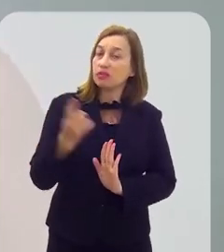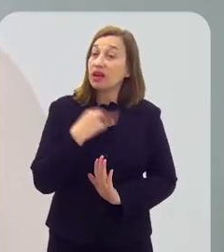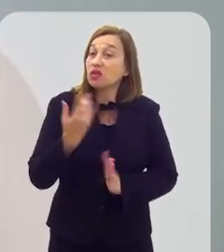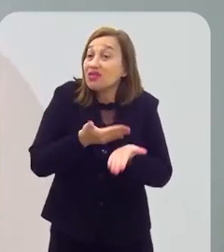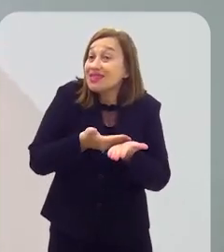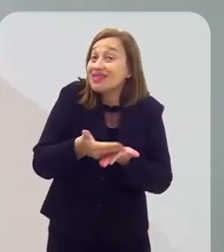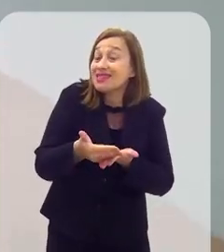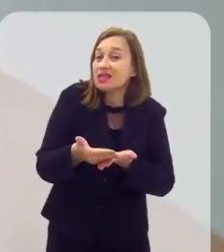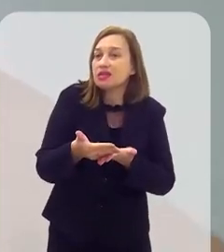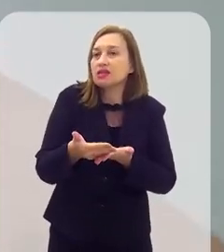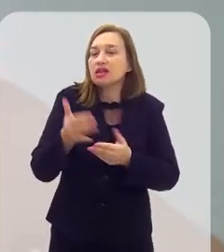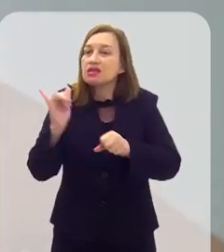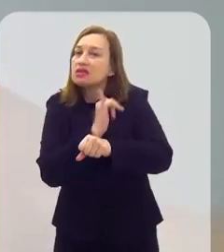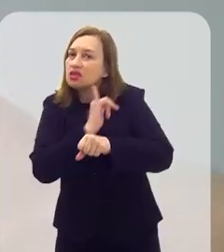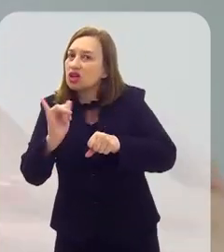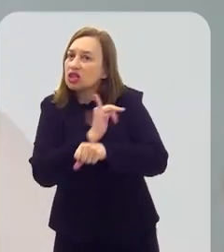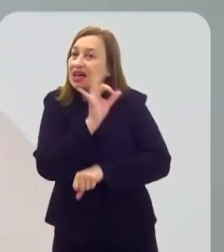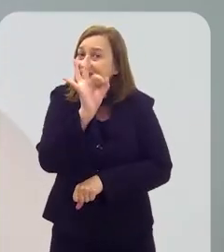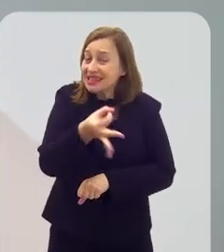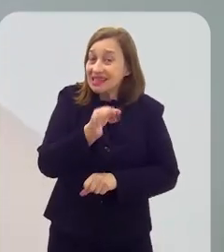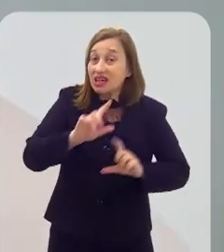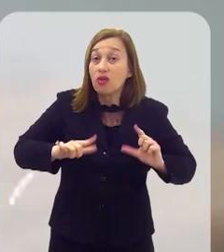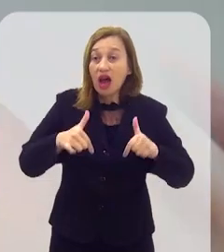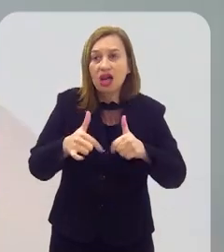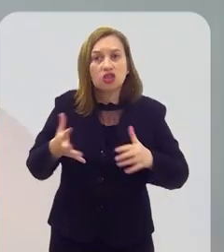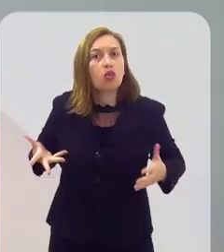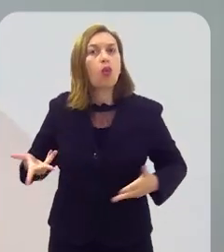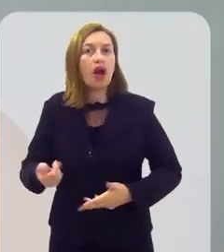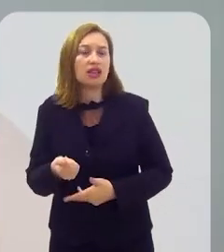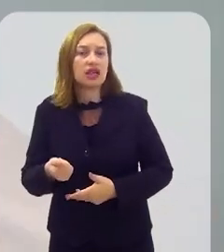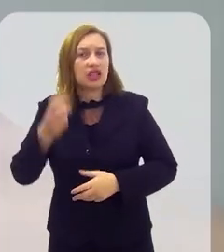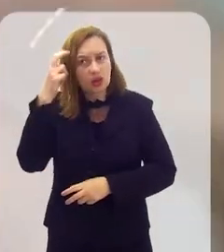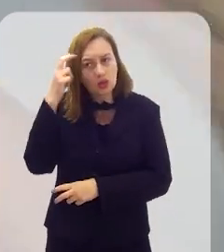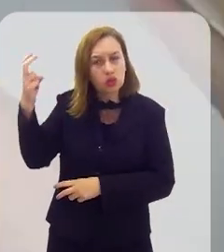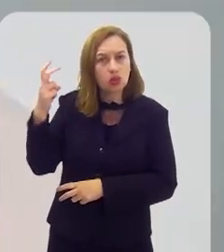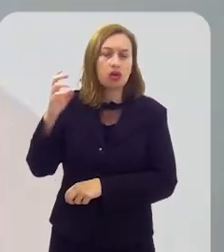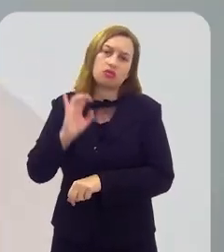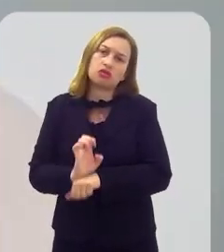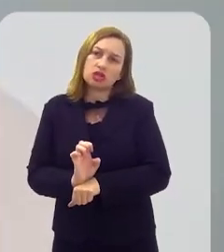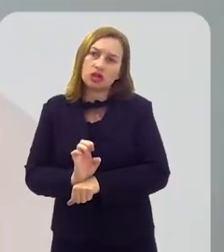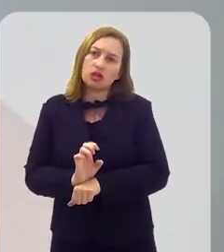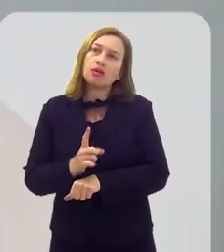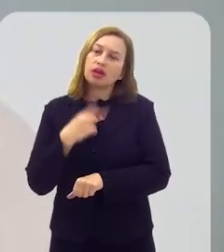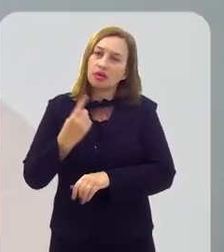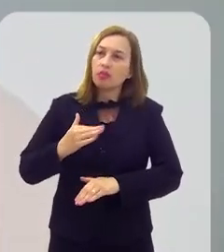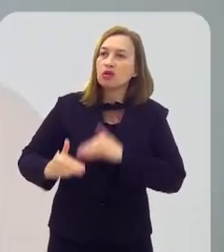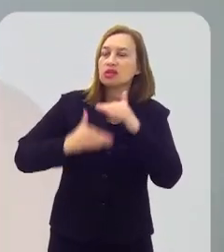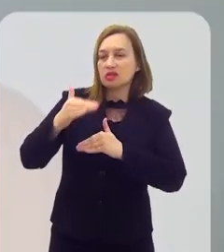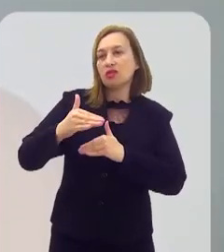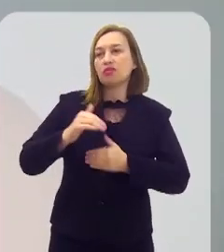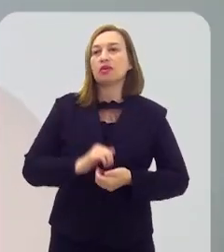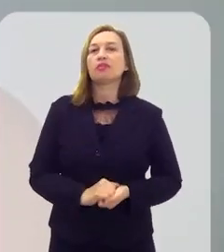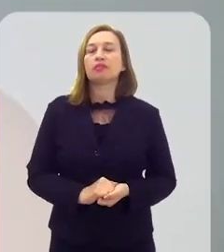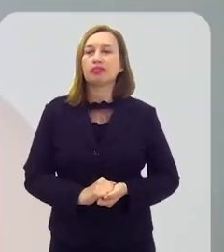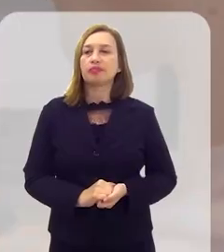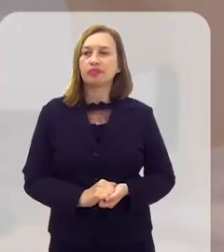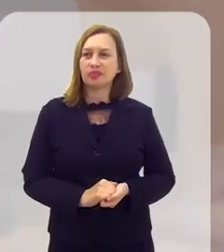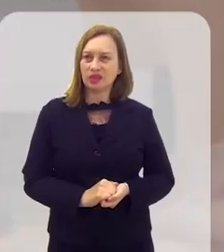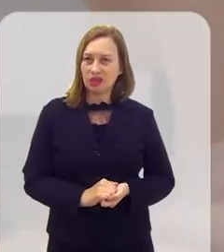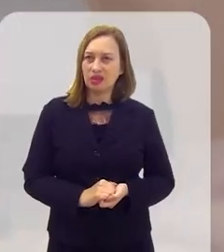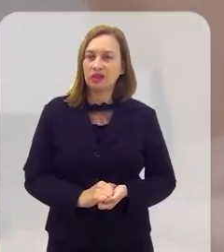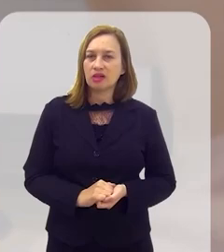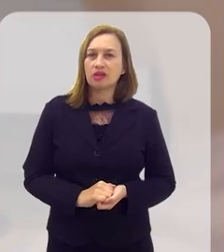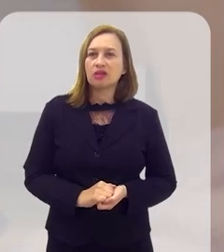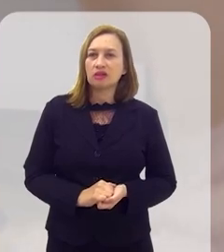fundamental importância para a gente começar a fazer com esses mecanismos de fato funcionem, que virem cultura no Estado para que a gente possa gerar inovação.